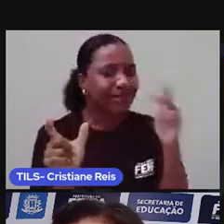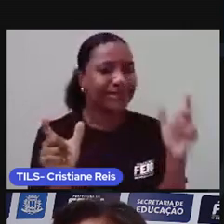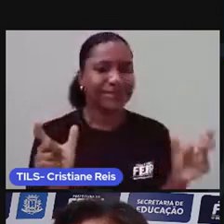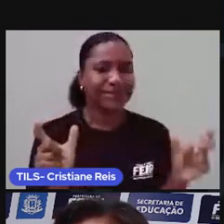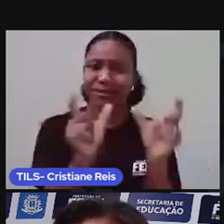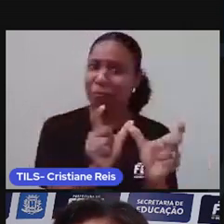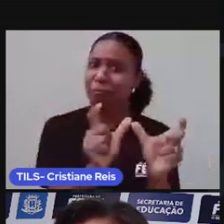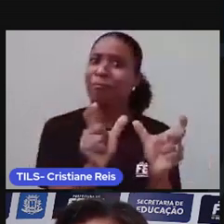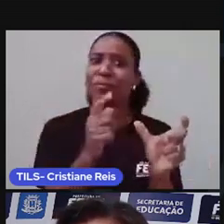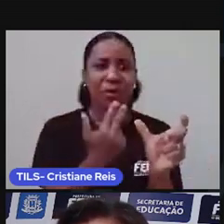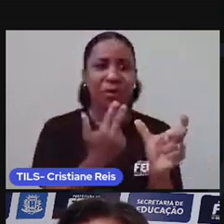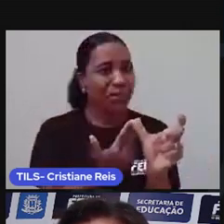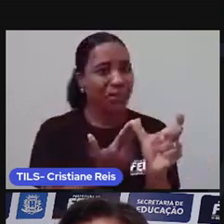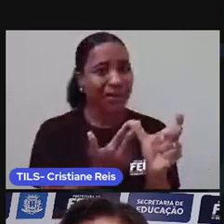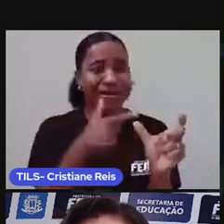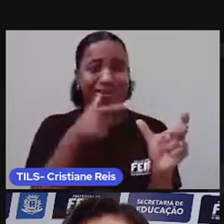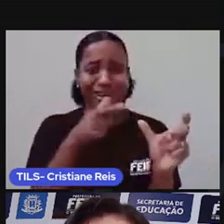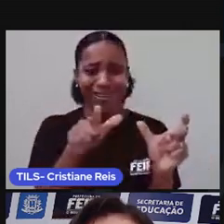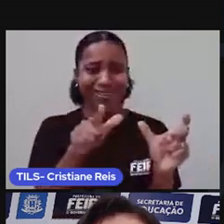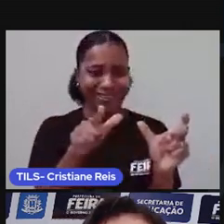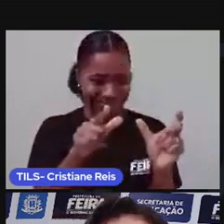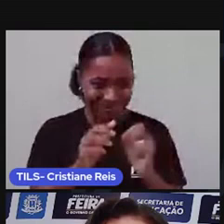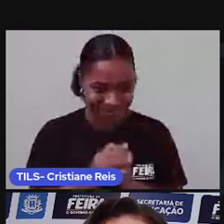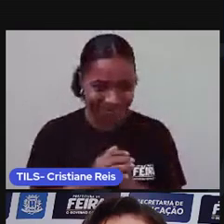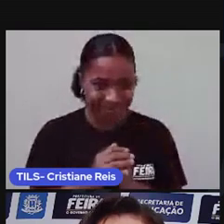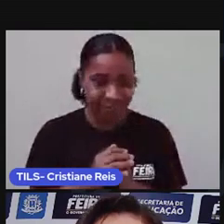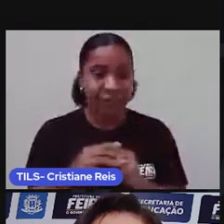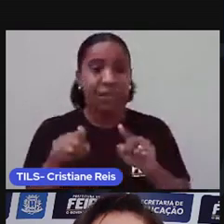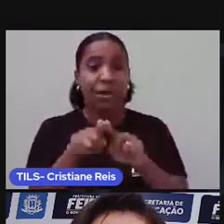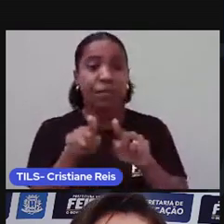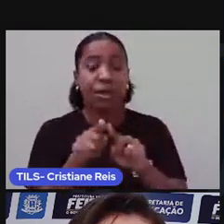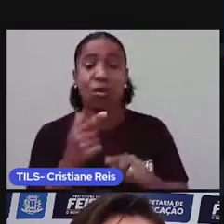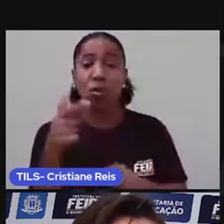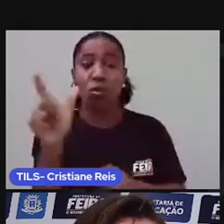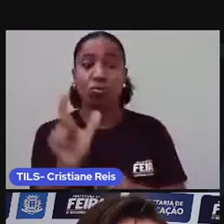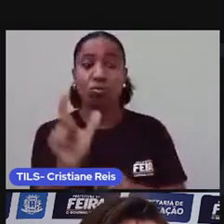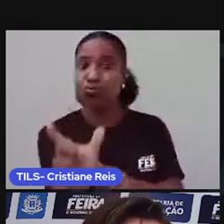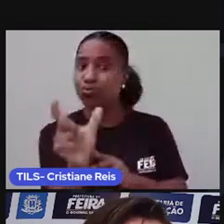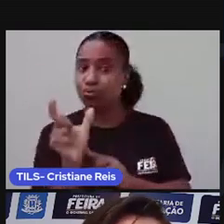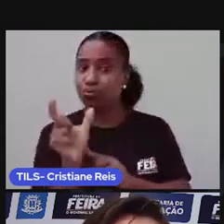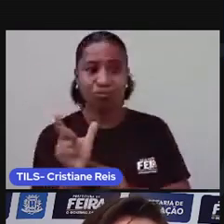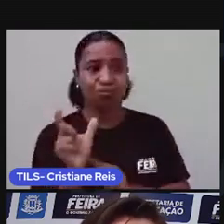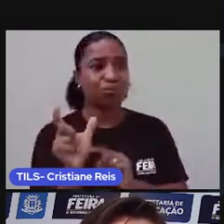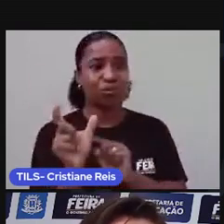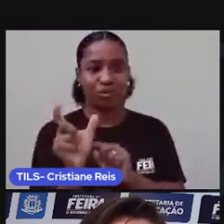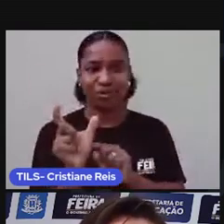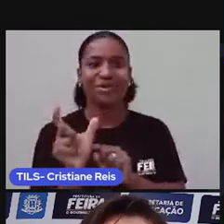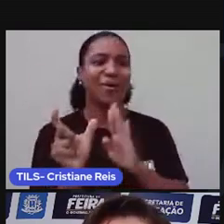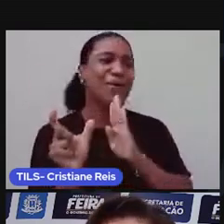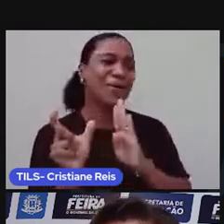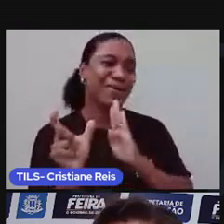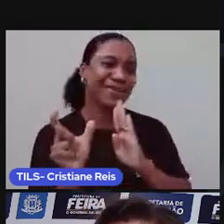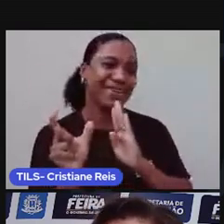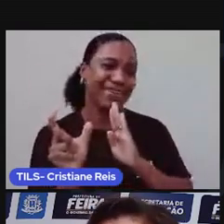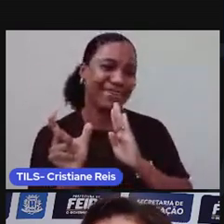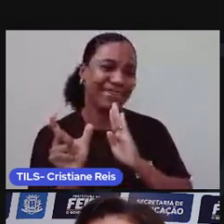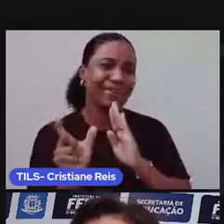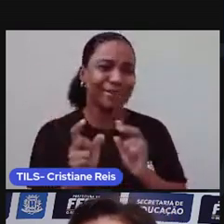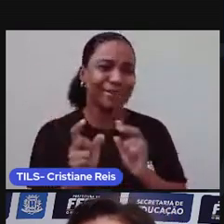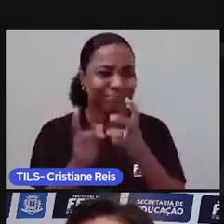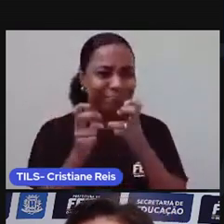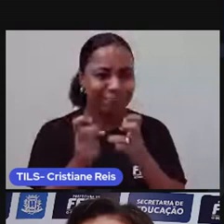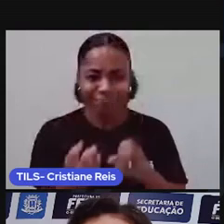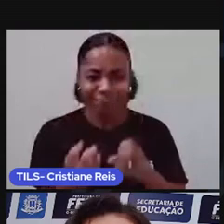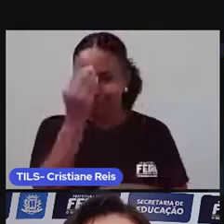de nossa língua. Existe também aquele vocabulário que você já domina. palavras que você